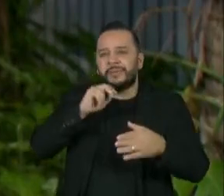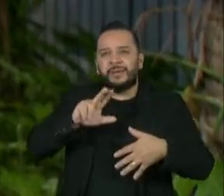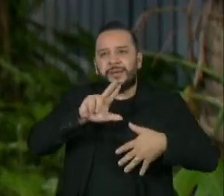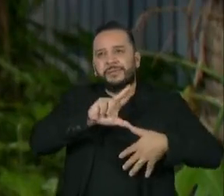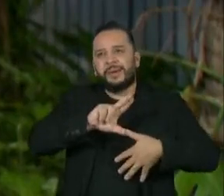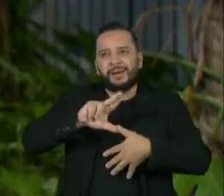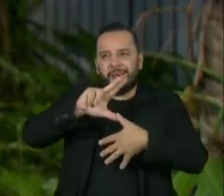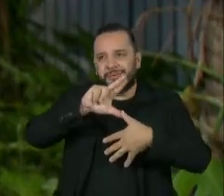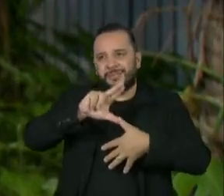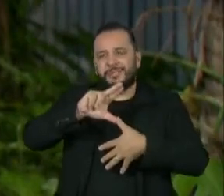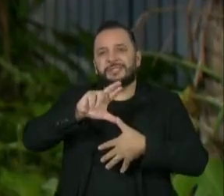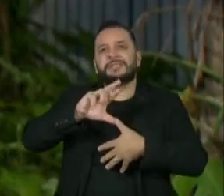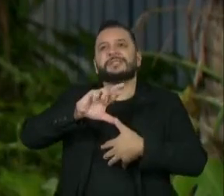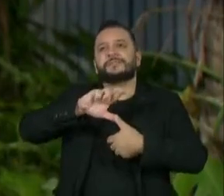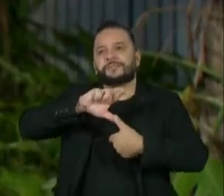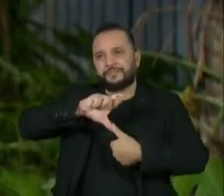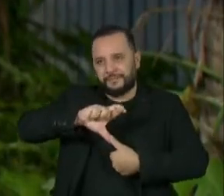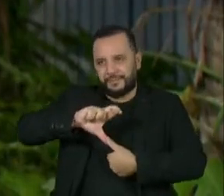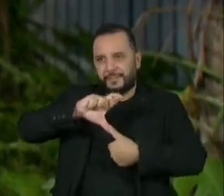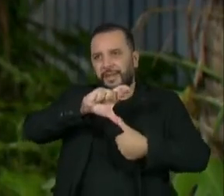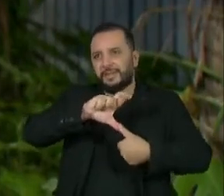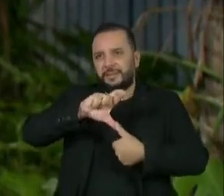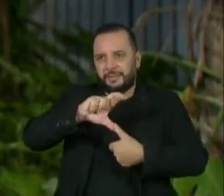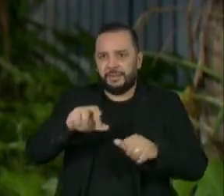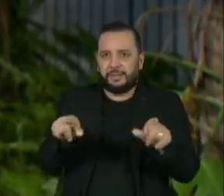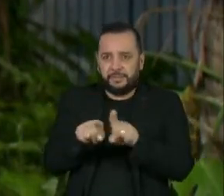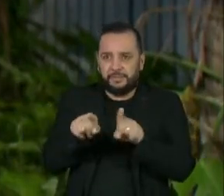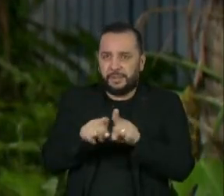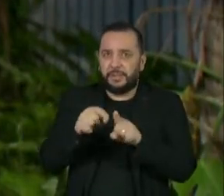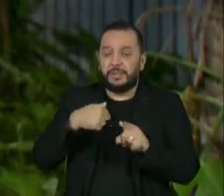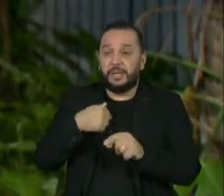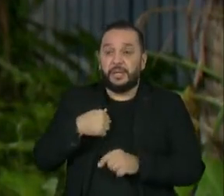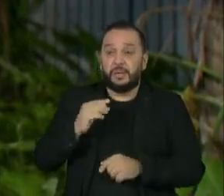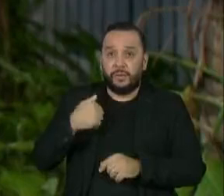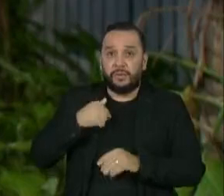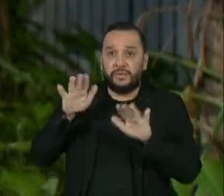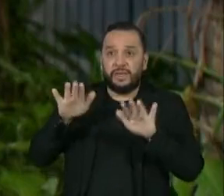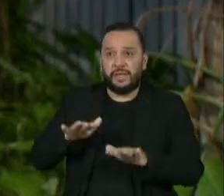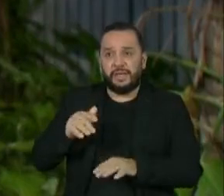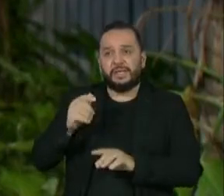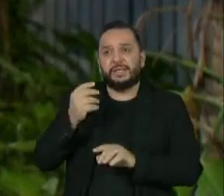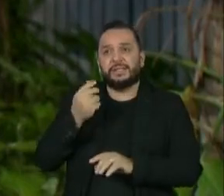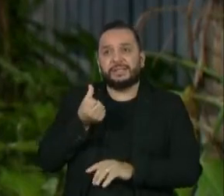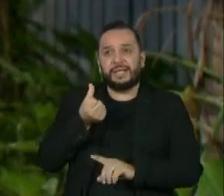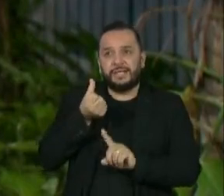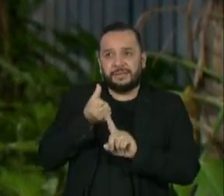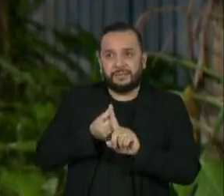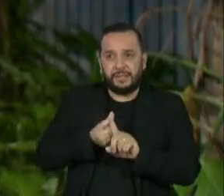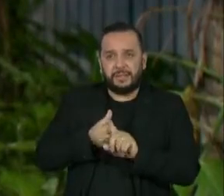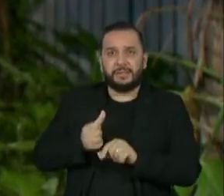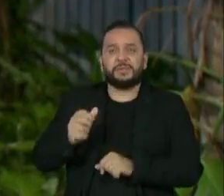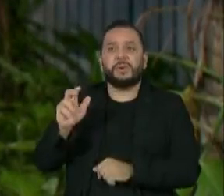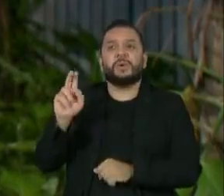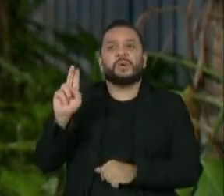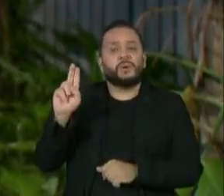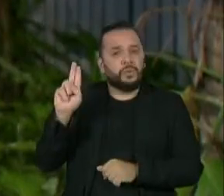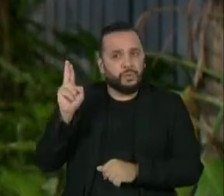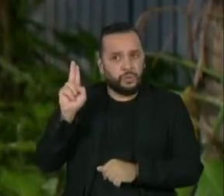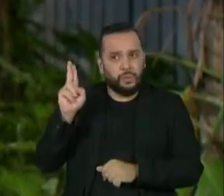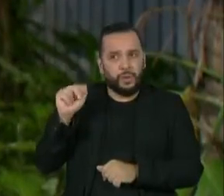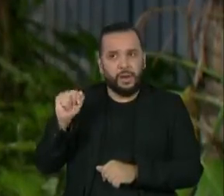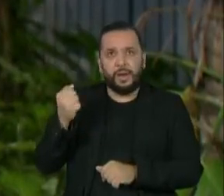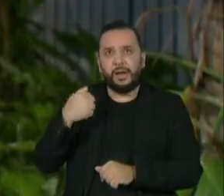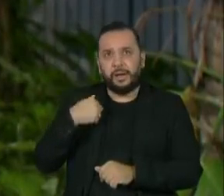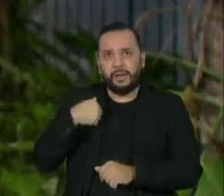Caribe. Eu mesmo passei seis meses no Uruguai e esses países da América Latina e Caribe